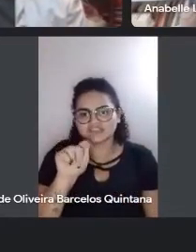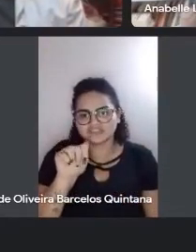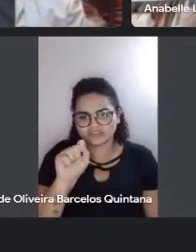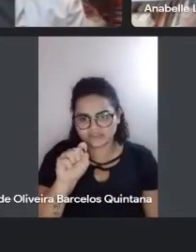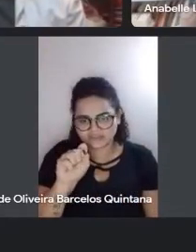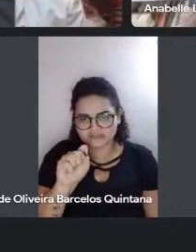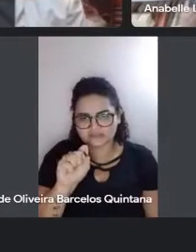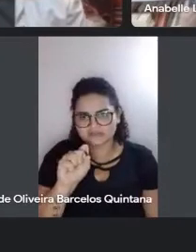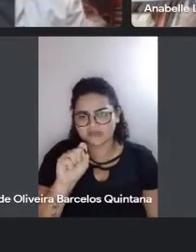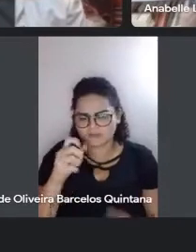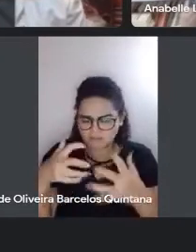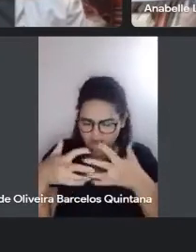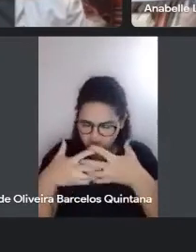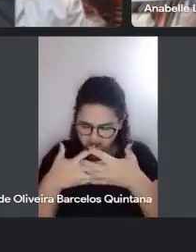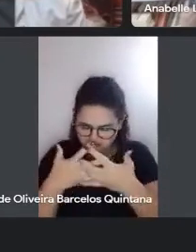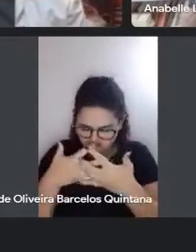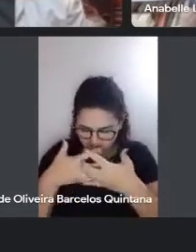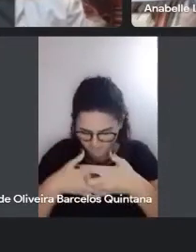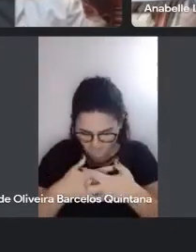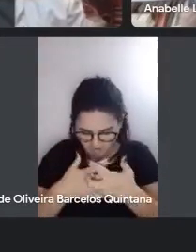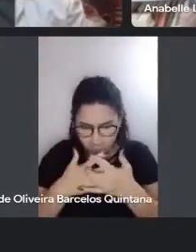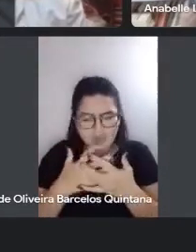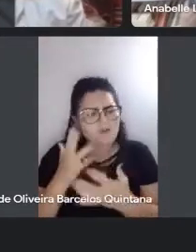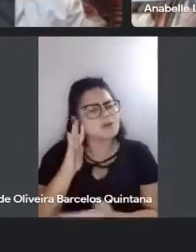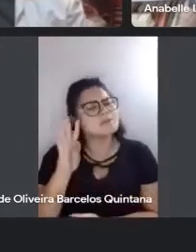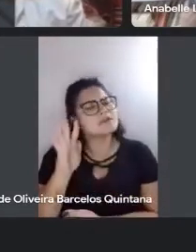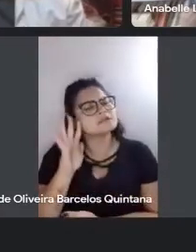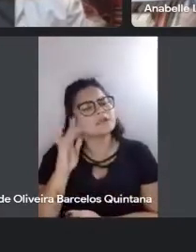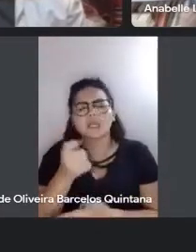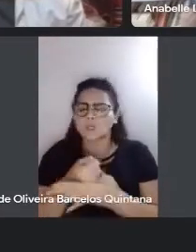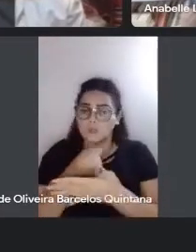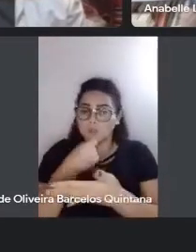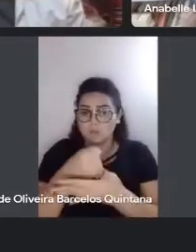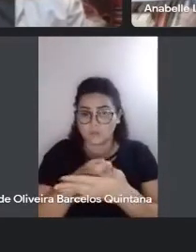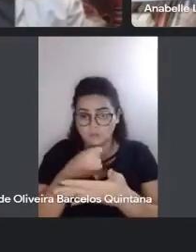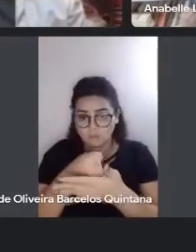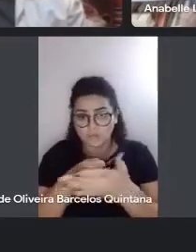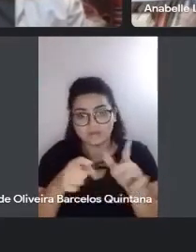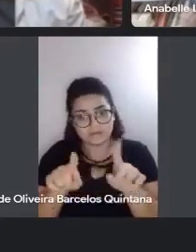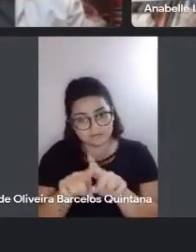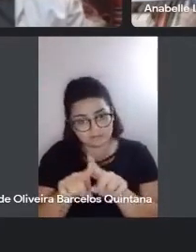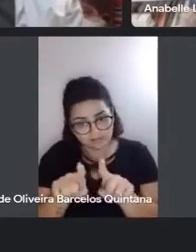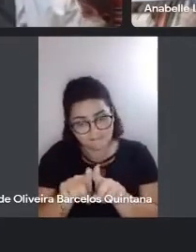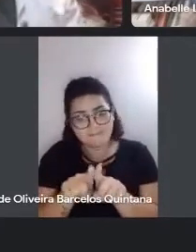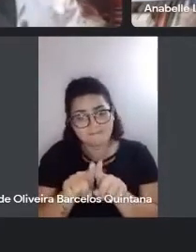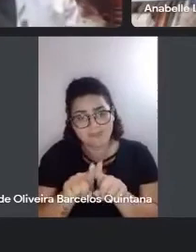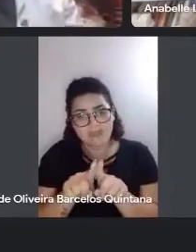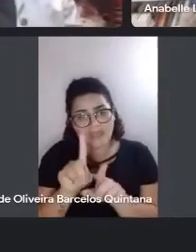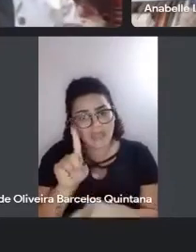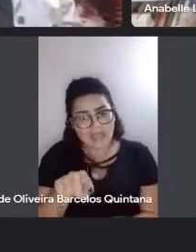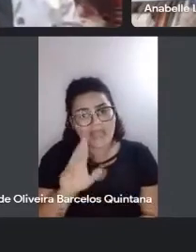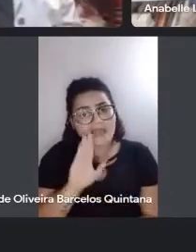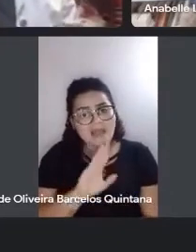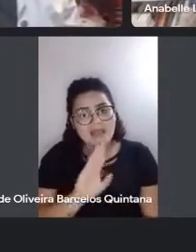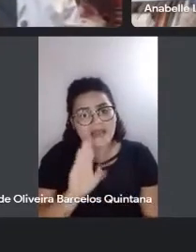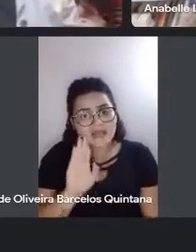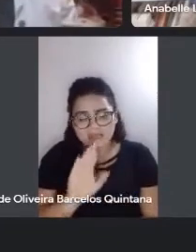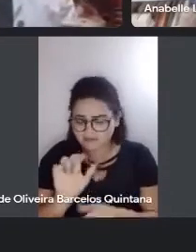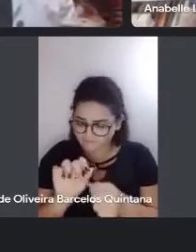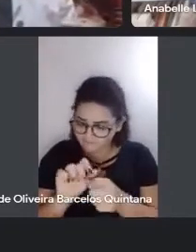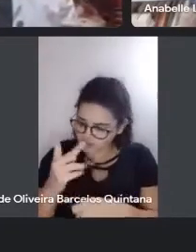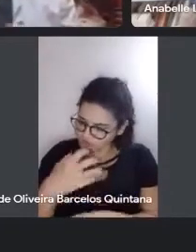das tramas, acho que ele já está pensando na luta também ali. Então, isso é legal como ele faz,